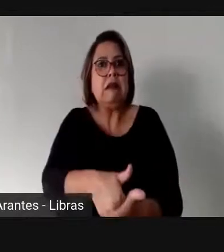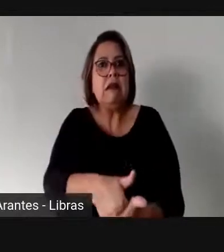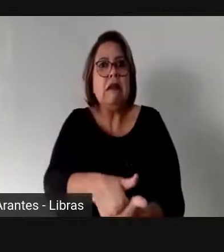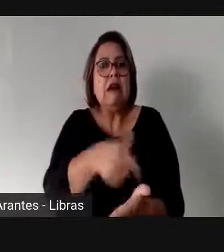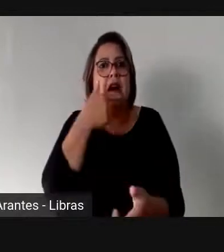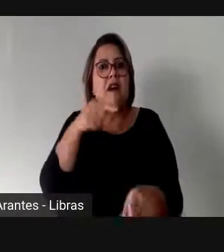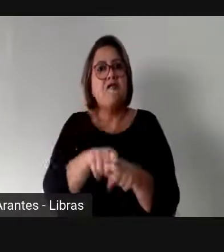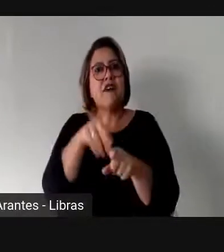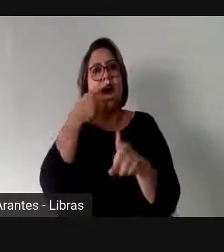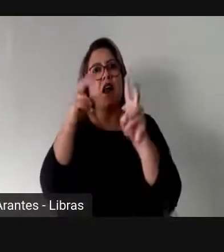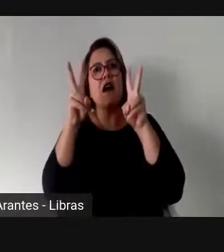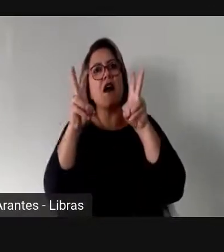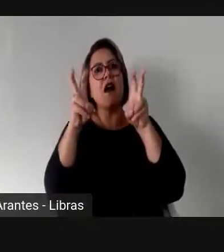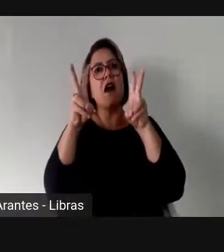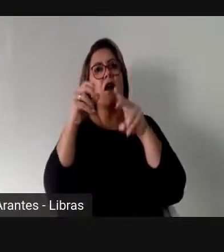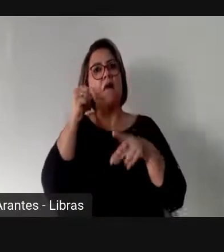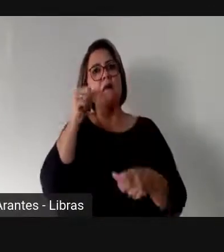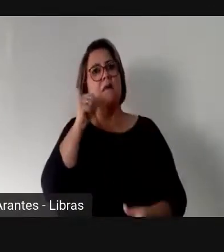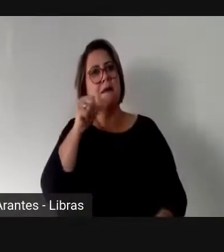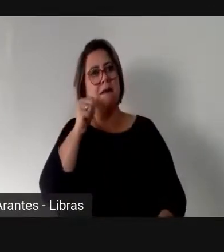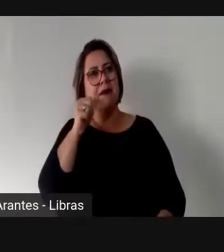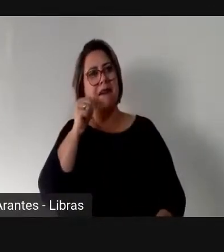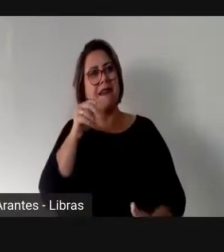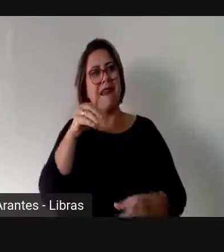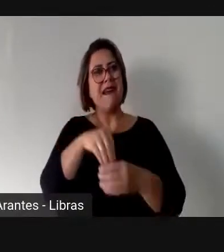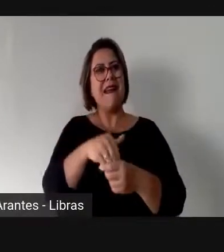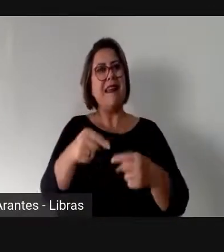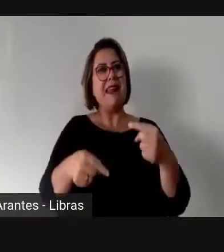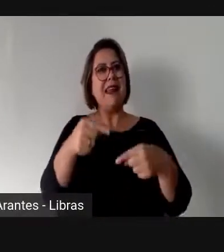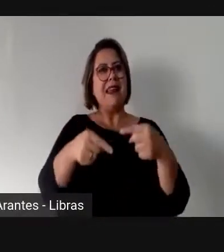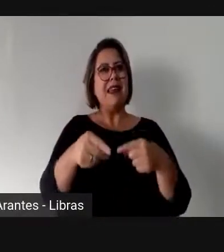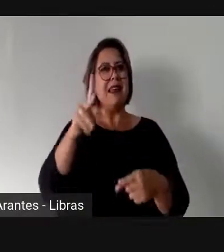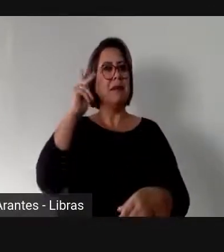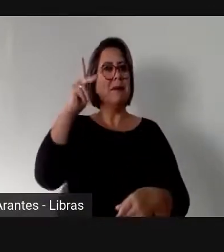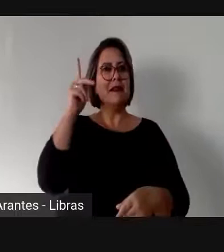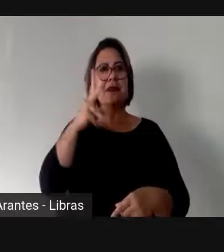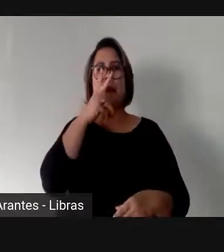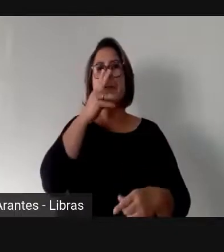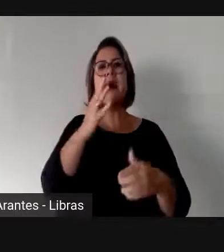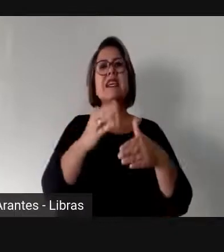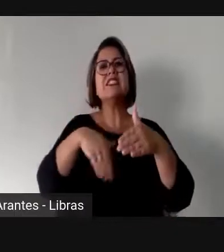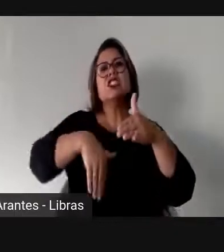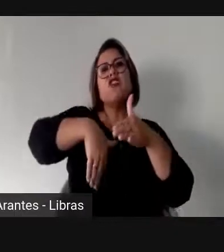a gente estabelecesse um jogo de futebol. você